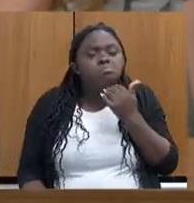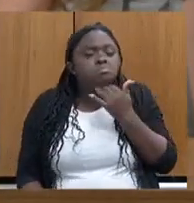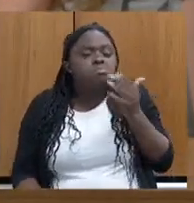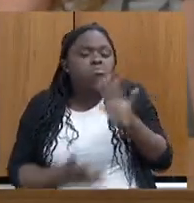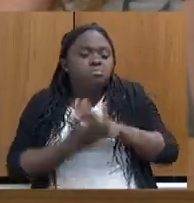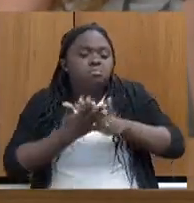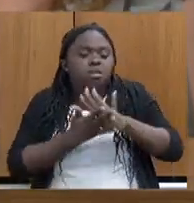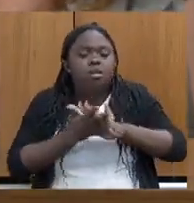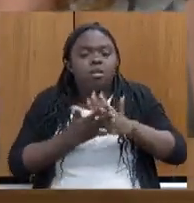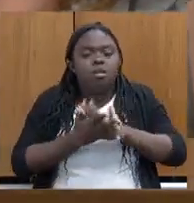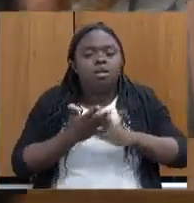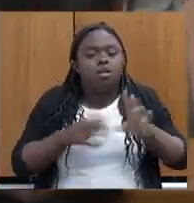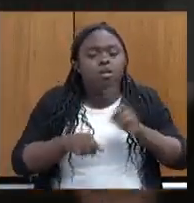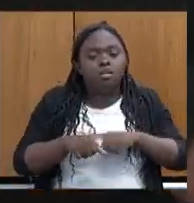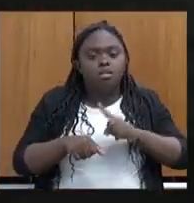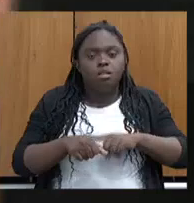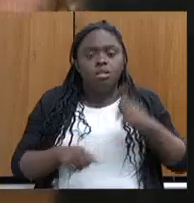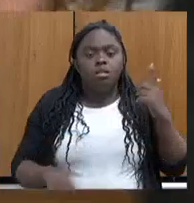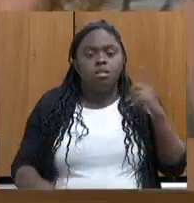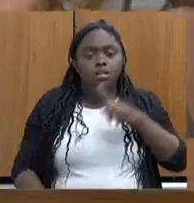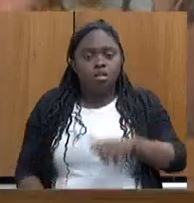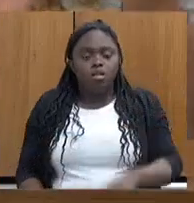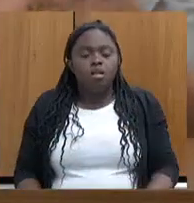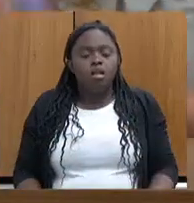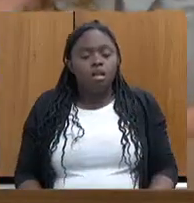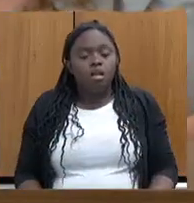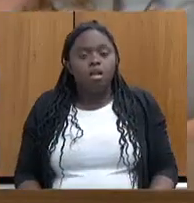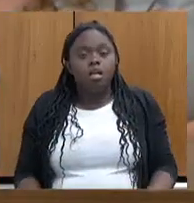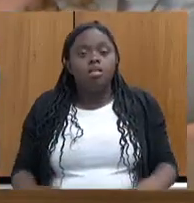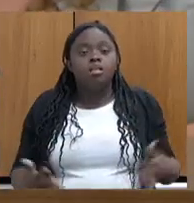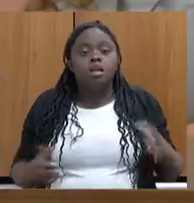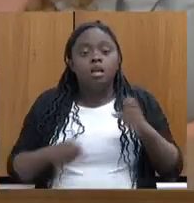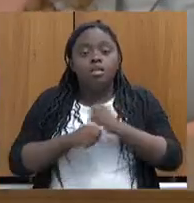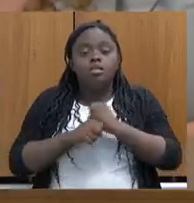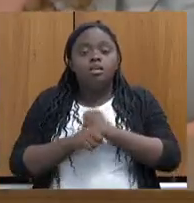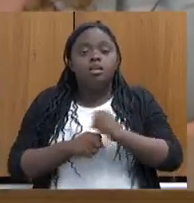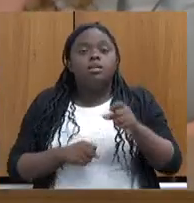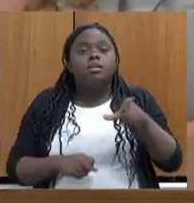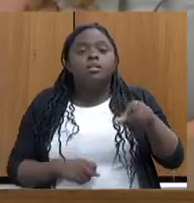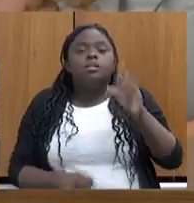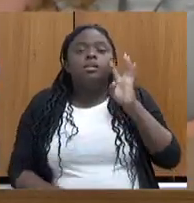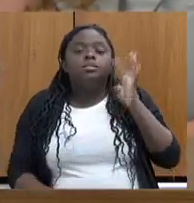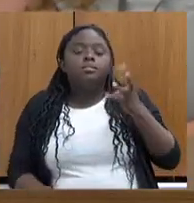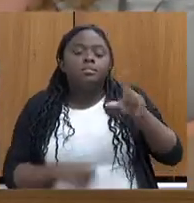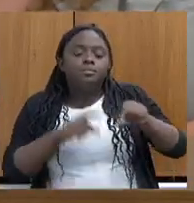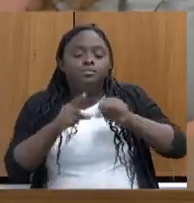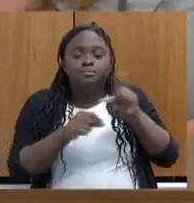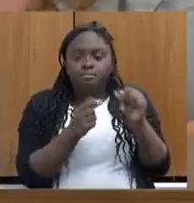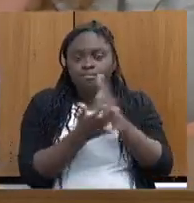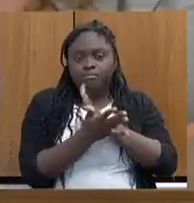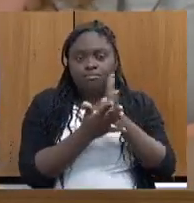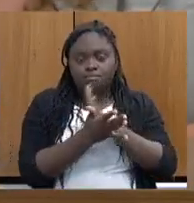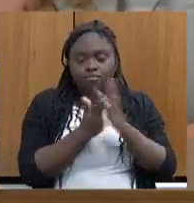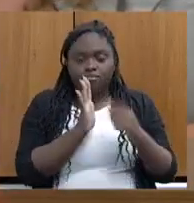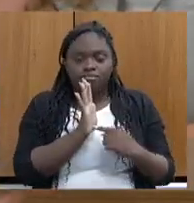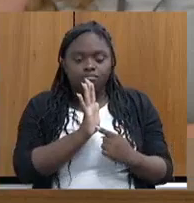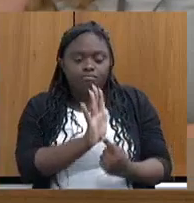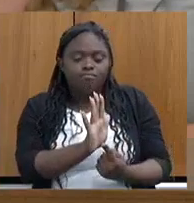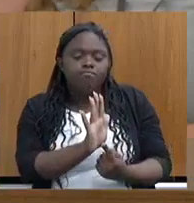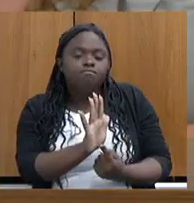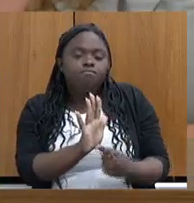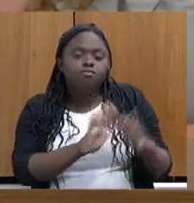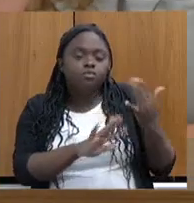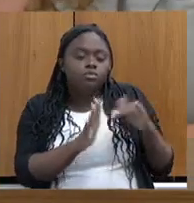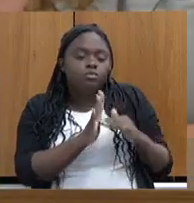tempo de eu cumprir o prazo. Então, esse ano, a gente resolveu fazer uma escolha de algumas apresentações e deixar todo